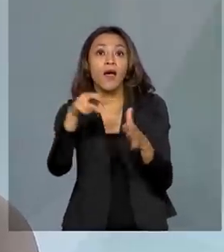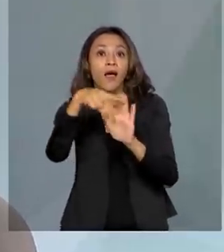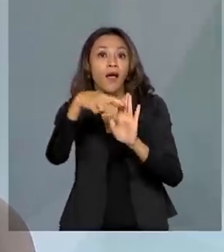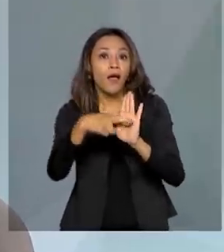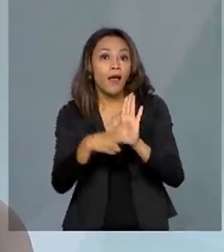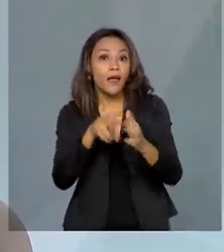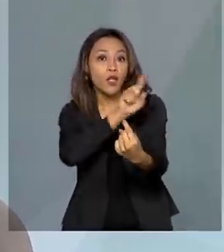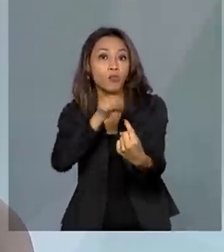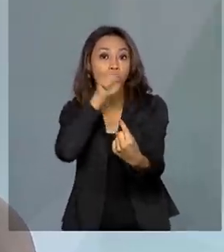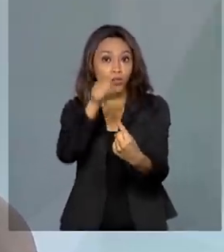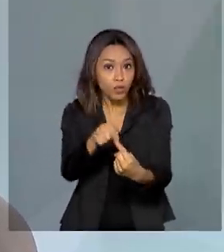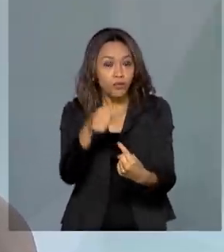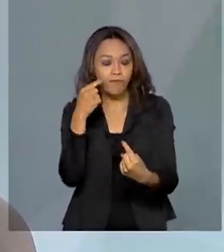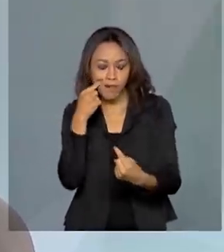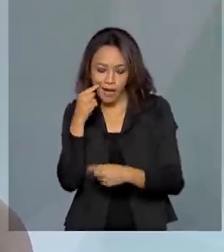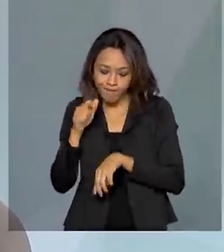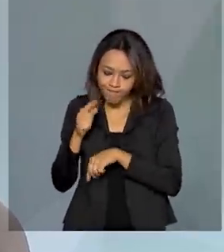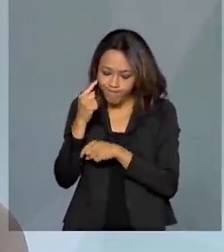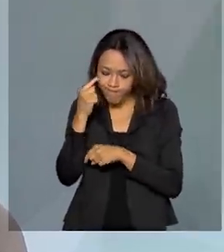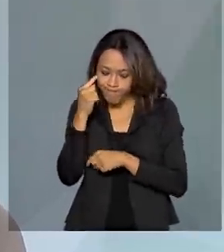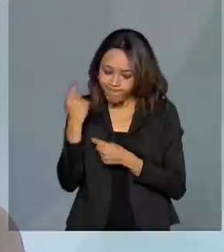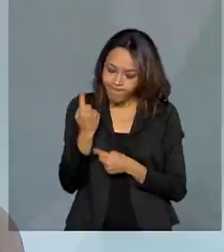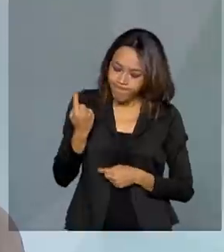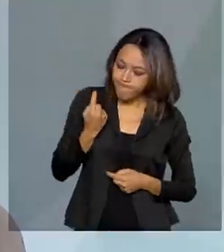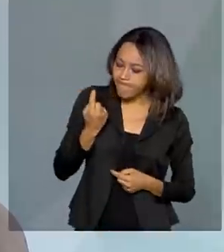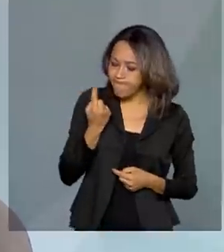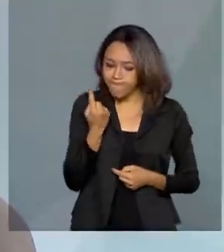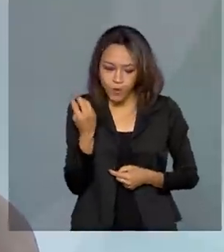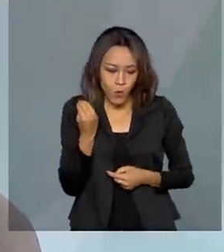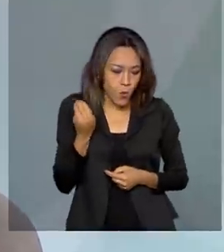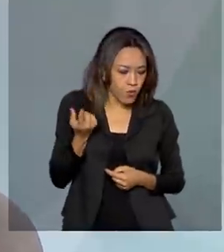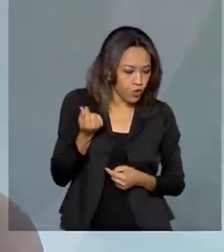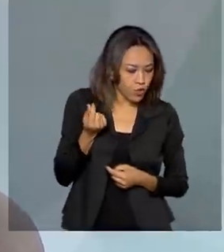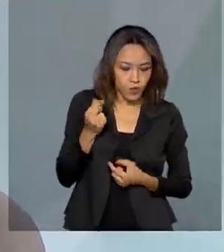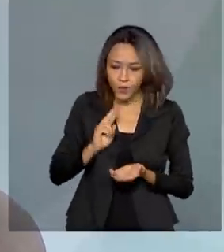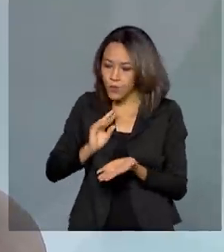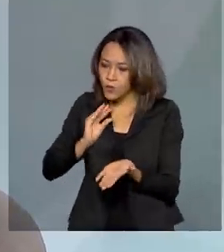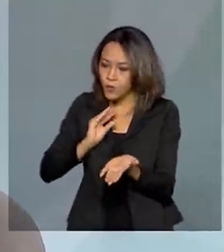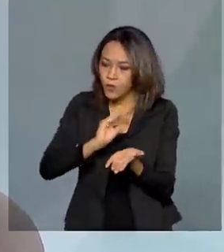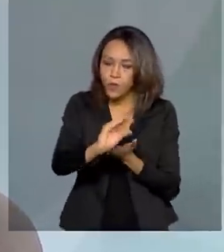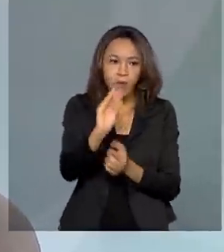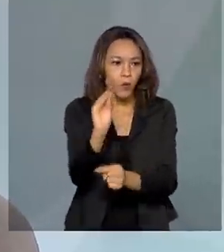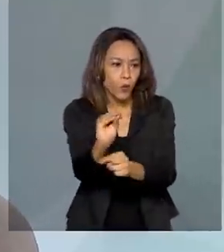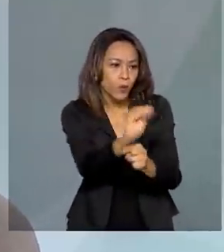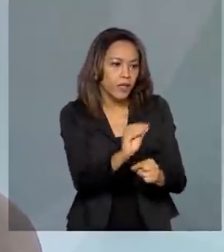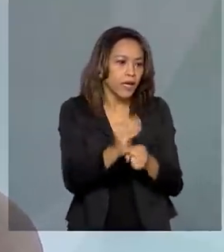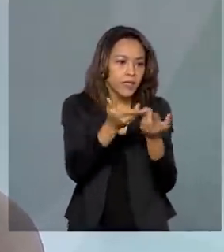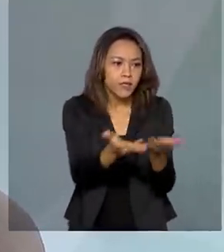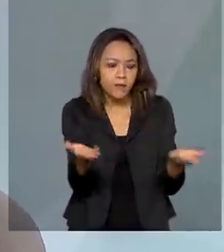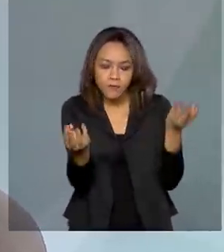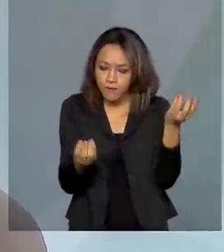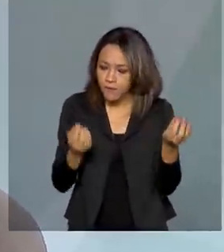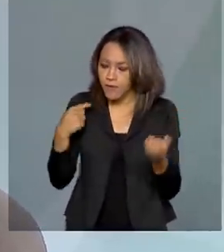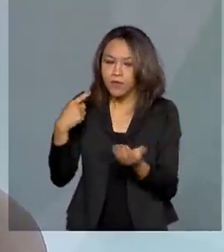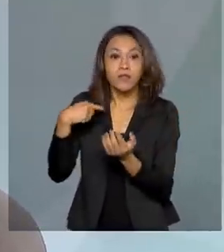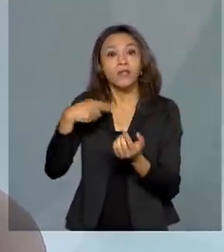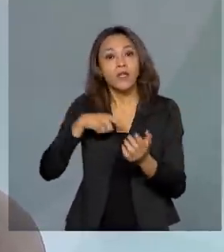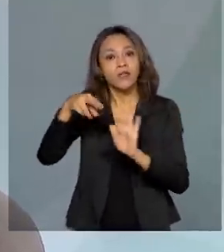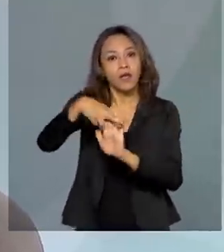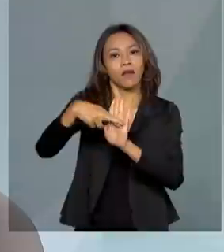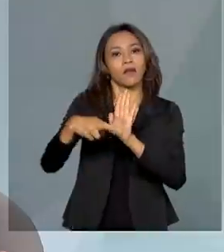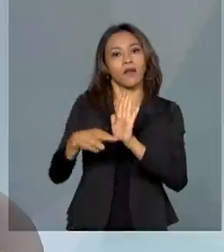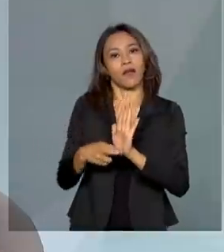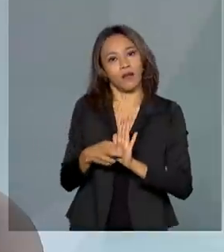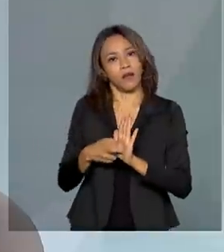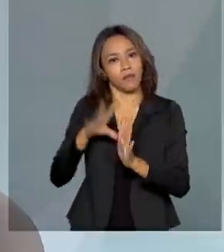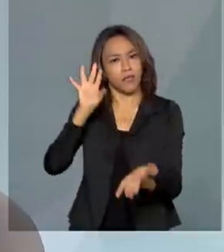gente poder decidir e aplicar os recursos públicos na área de conservação e restauro, de acordo com esse diagnóstico